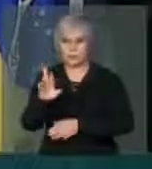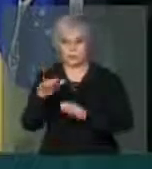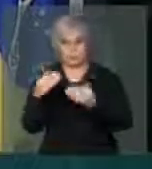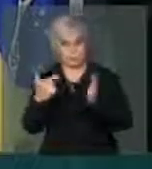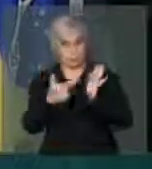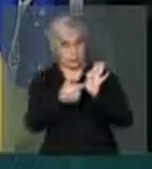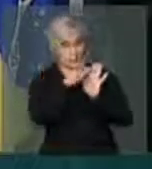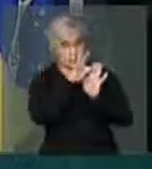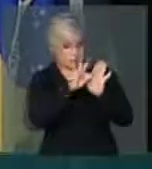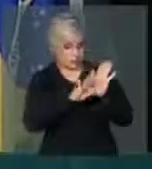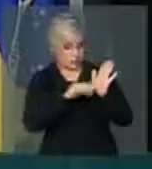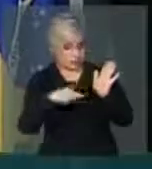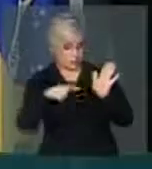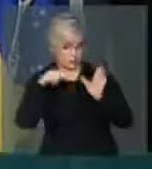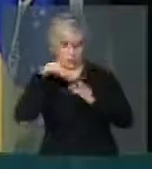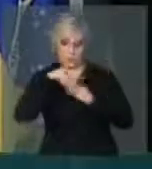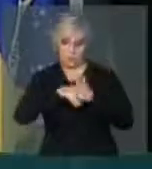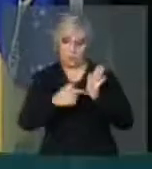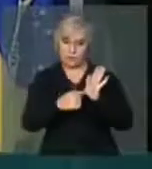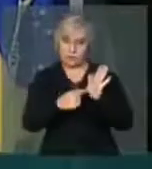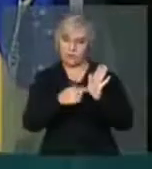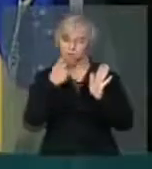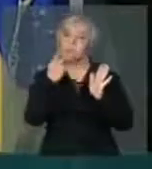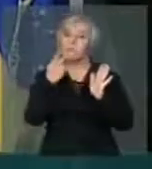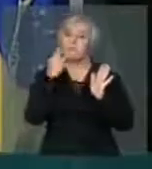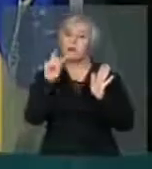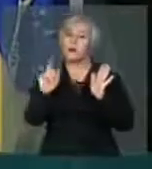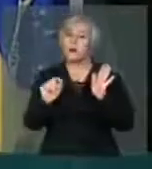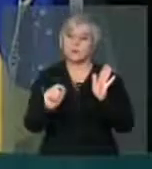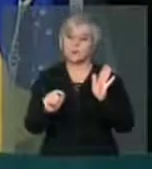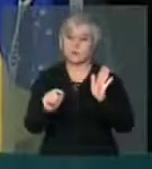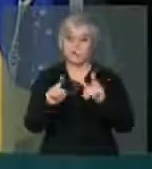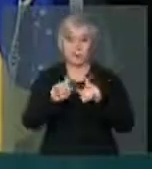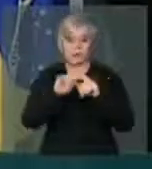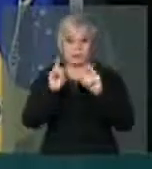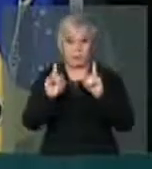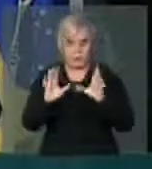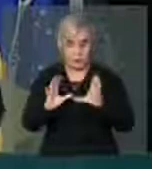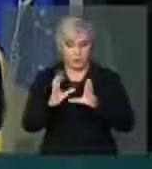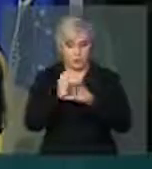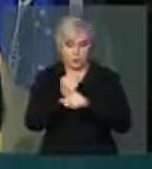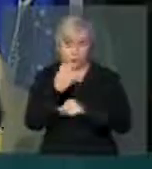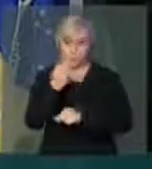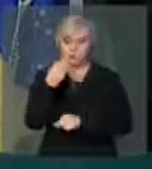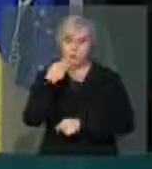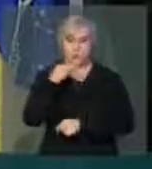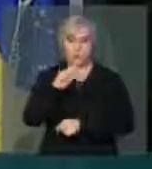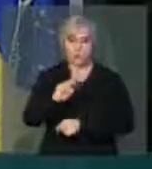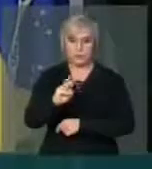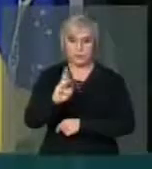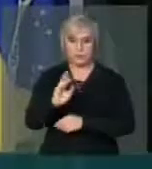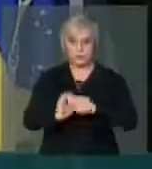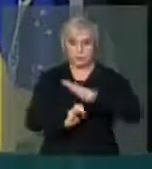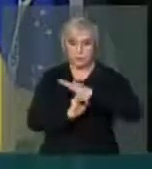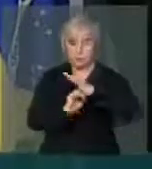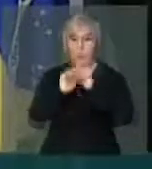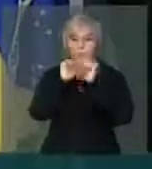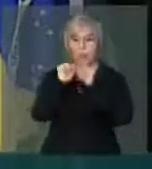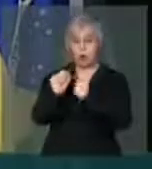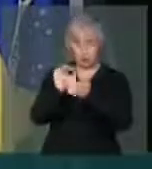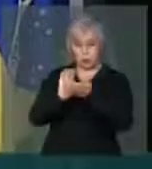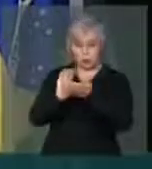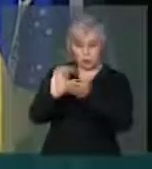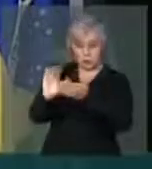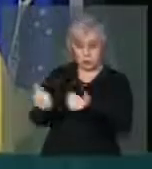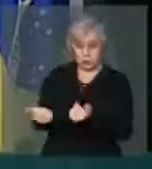texto que nós estamos votando, está falando o seguinte, mas desses 2 milhões que a empresa pode doar,